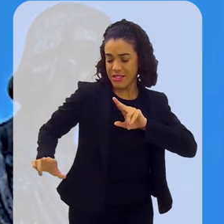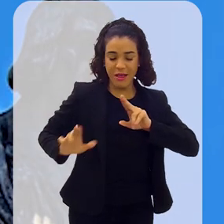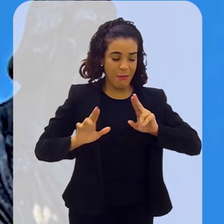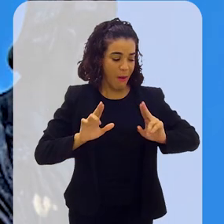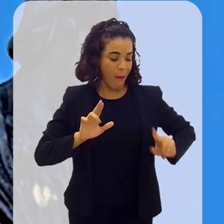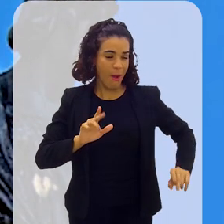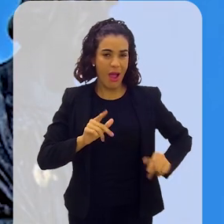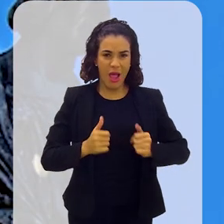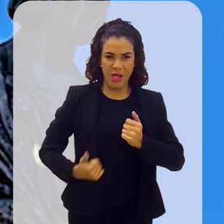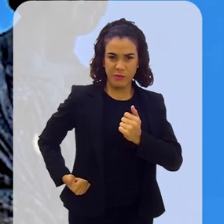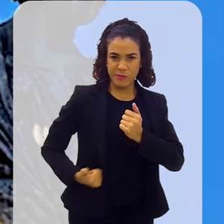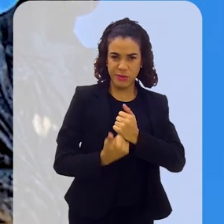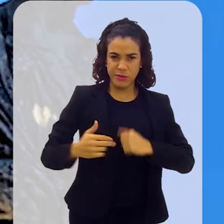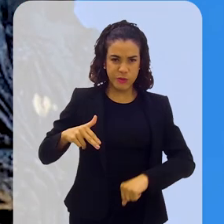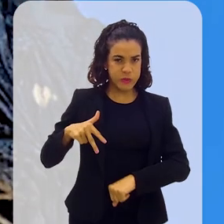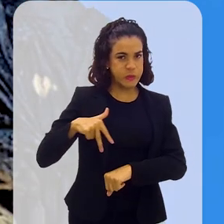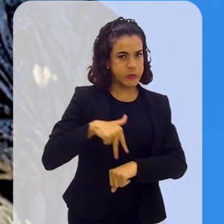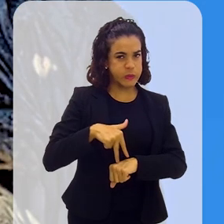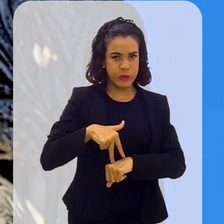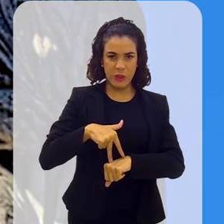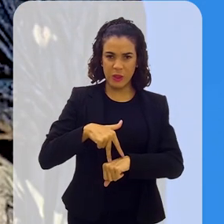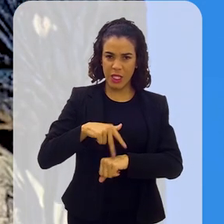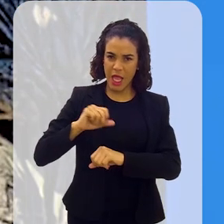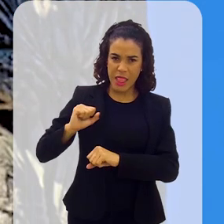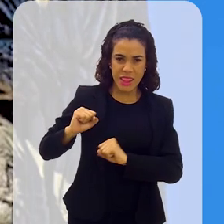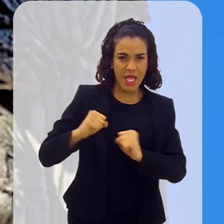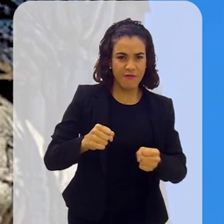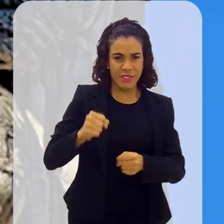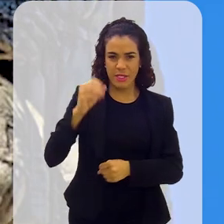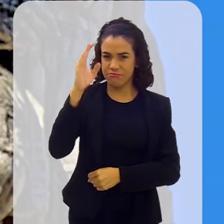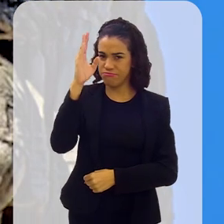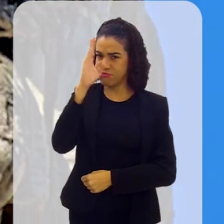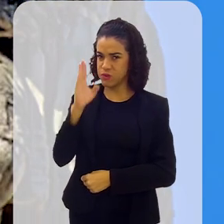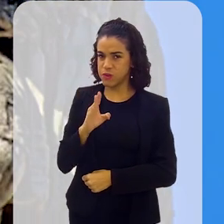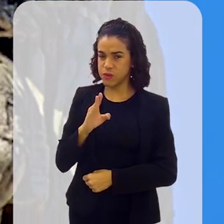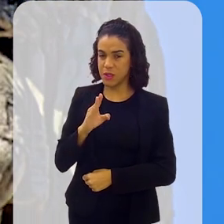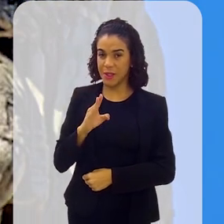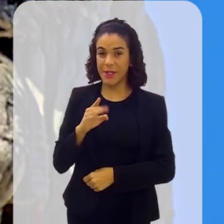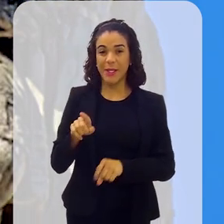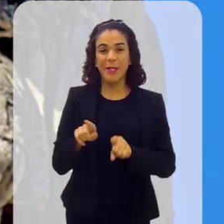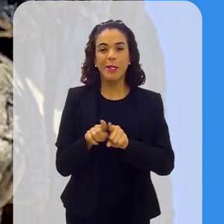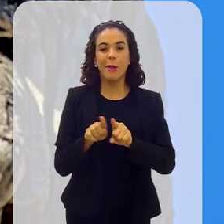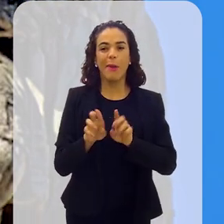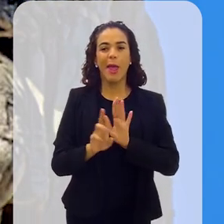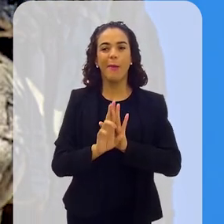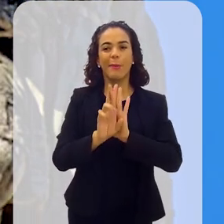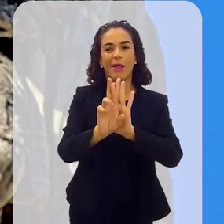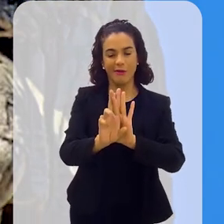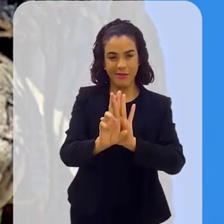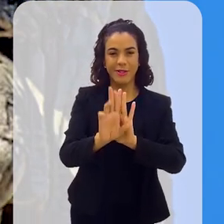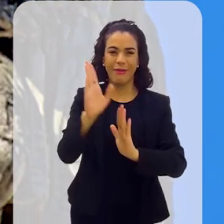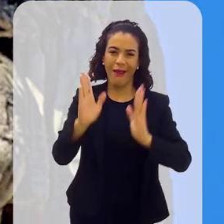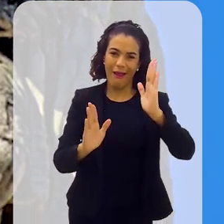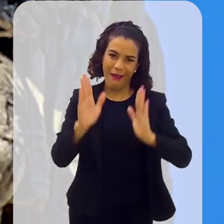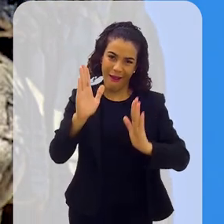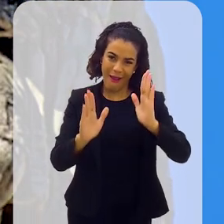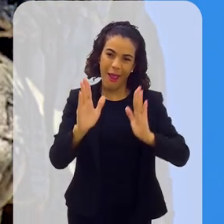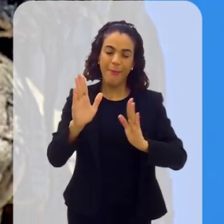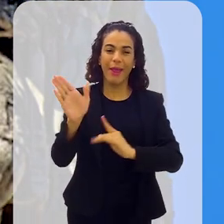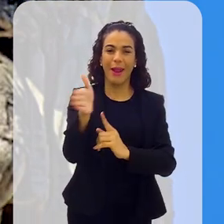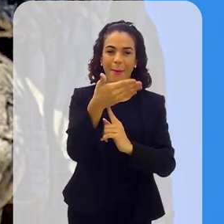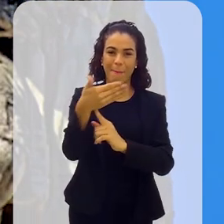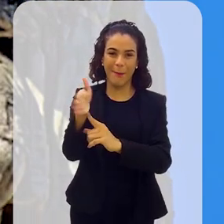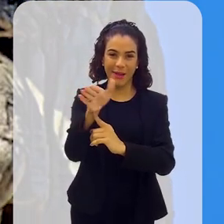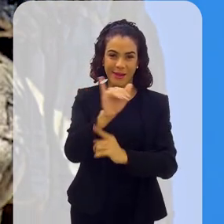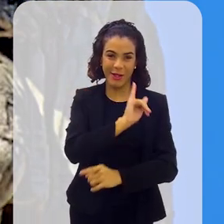diversas alegorias, como a resistência, o patriotismo, e uma alegoria representando o pavilhão nacional, que, à época,